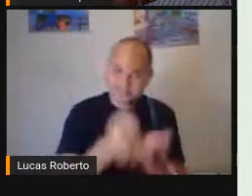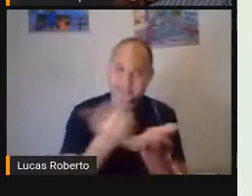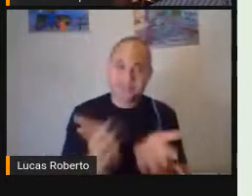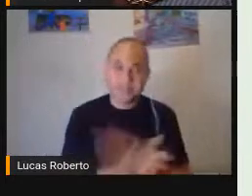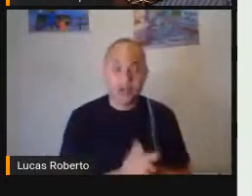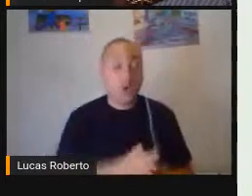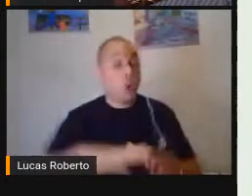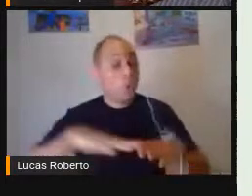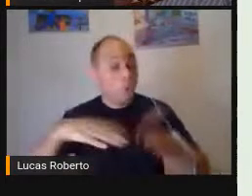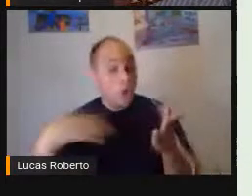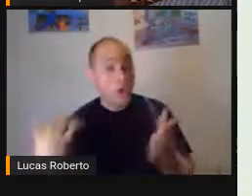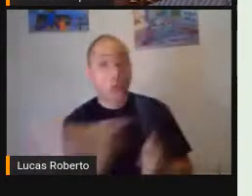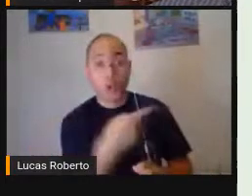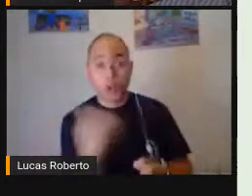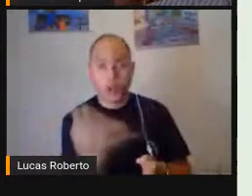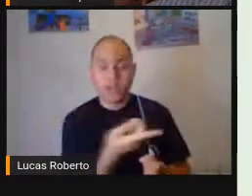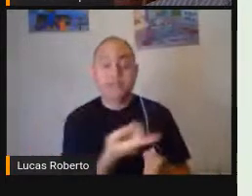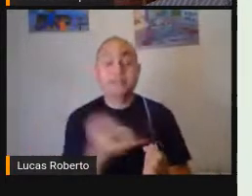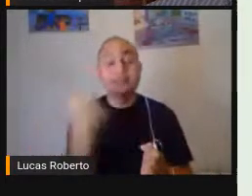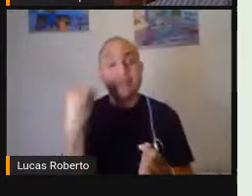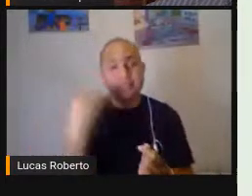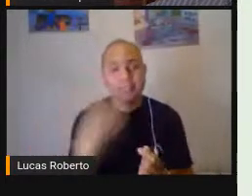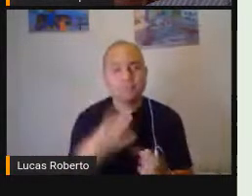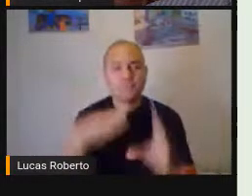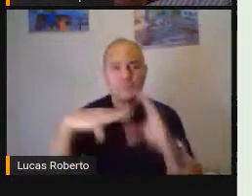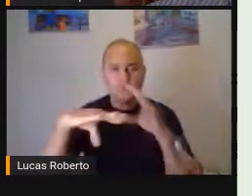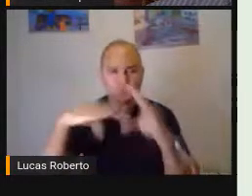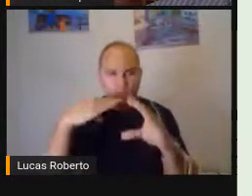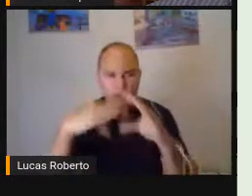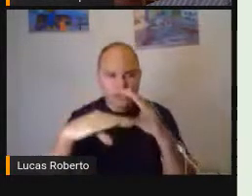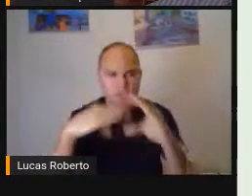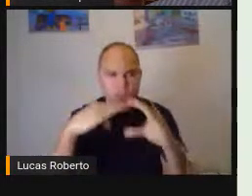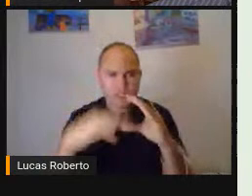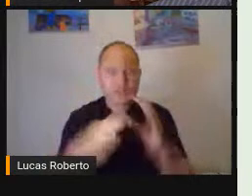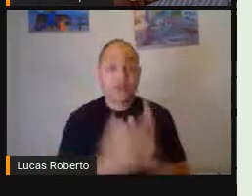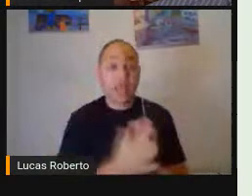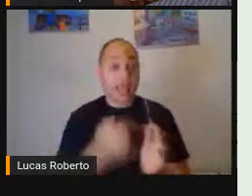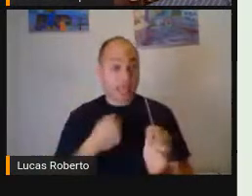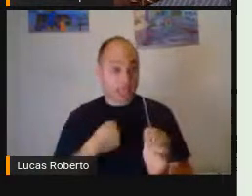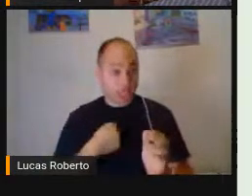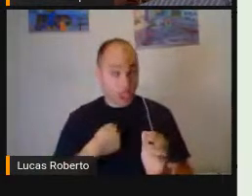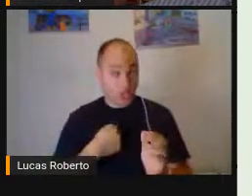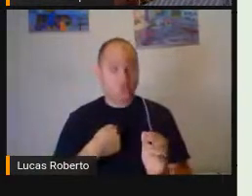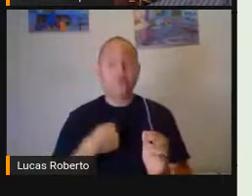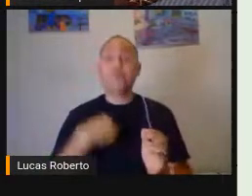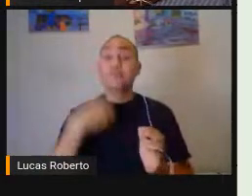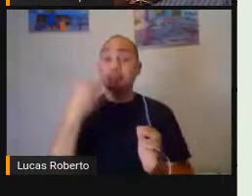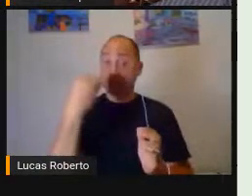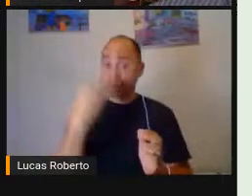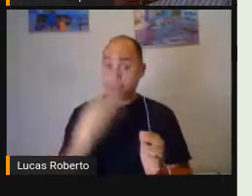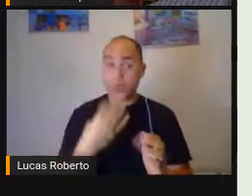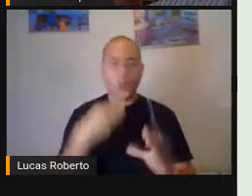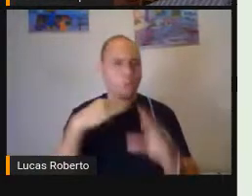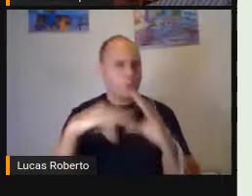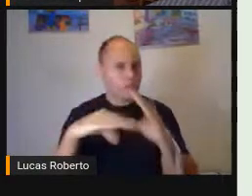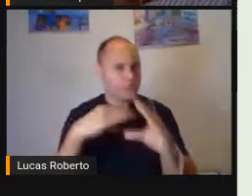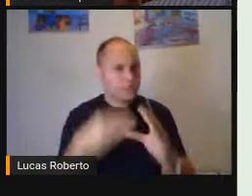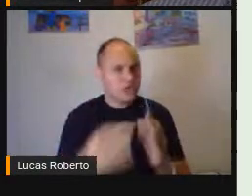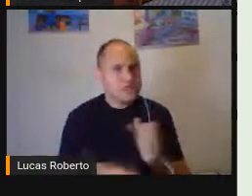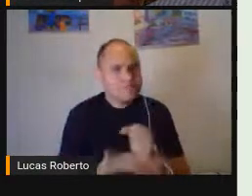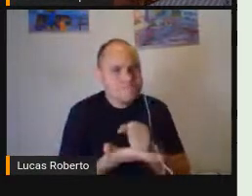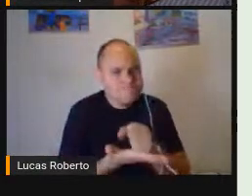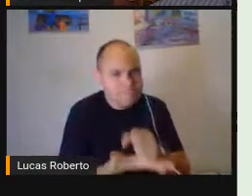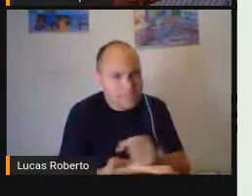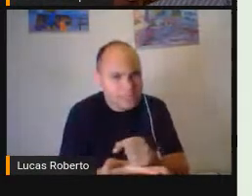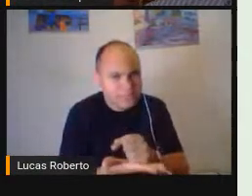comunicação Pessoal Eu coloco a comunicação Como sendo Fundamental Para